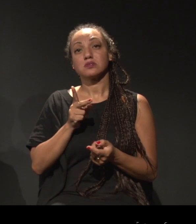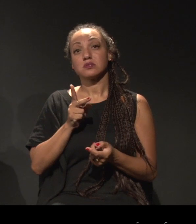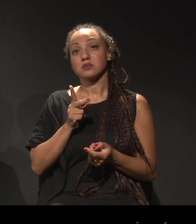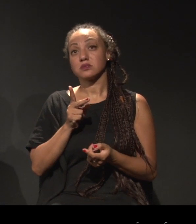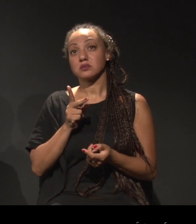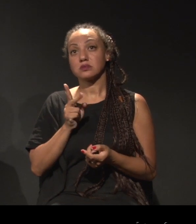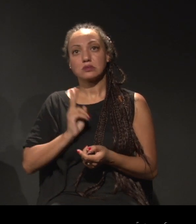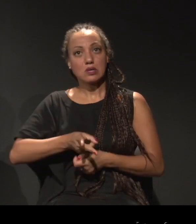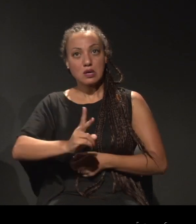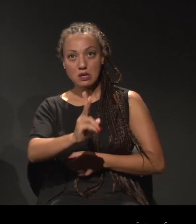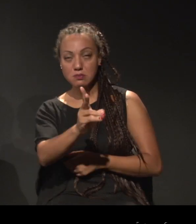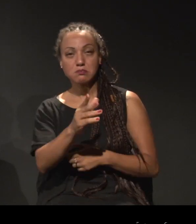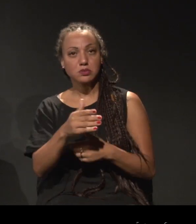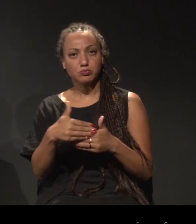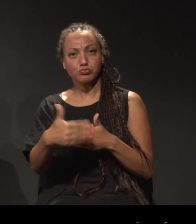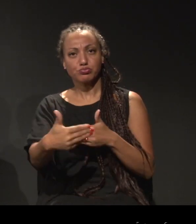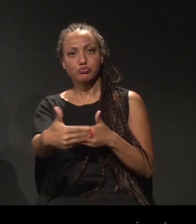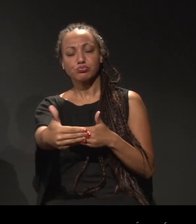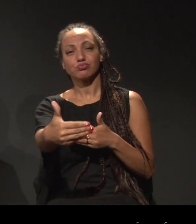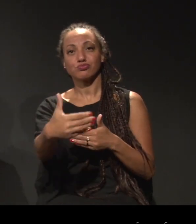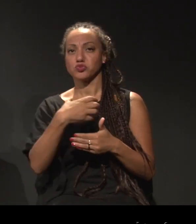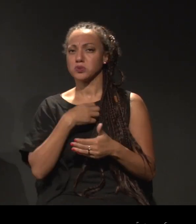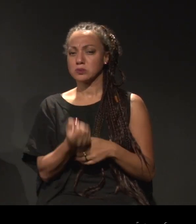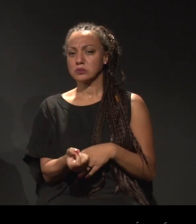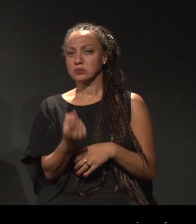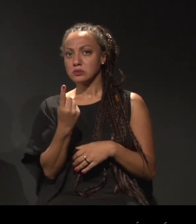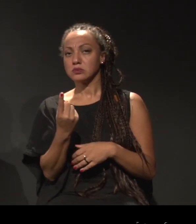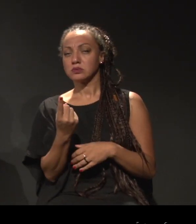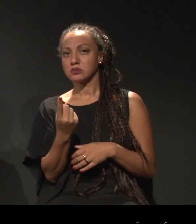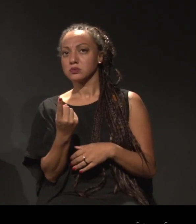ainda, de maneira estranha,